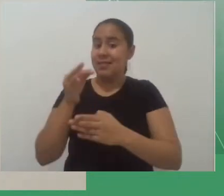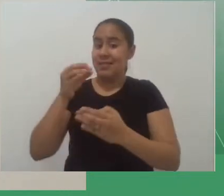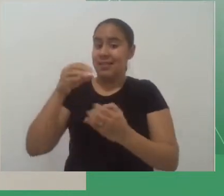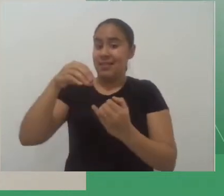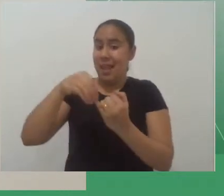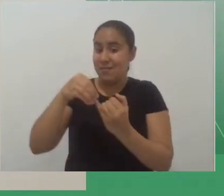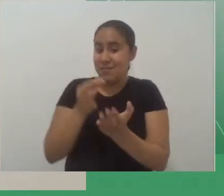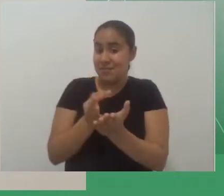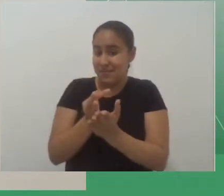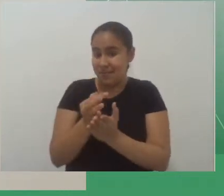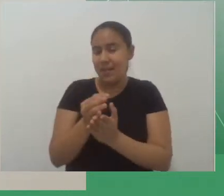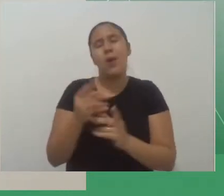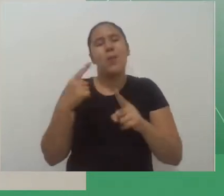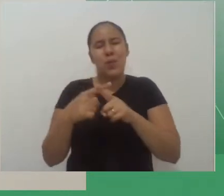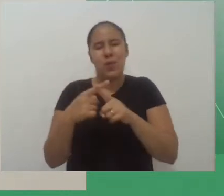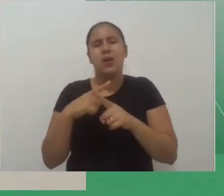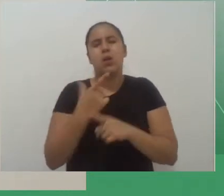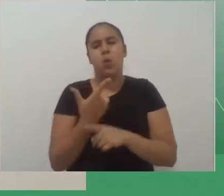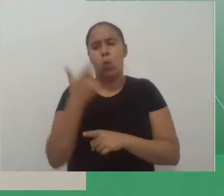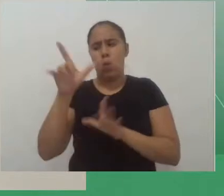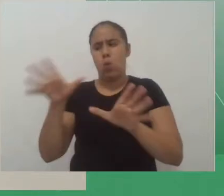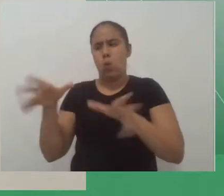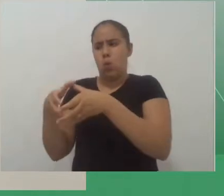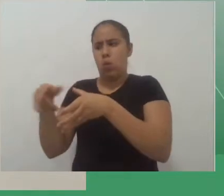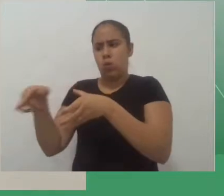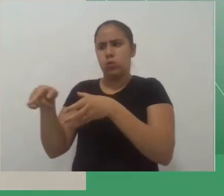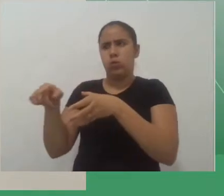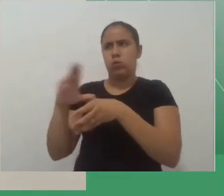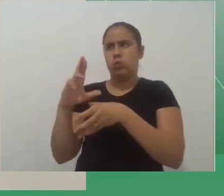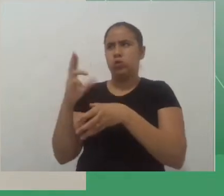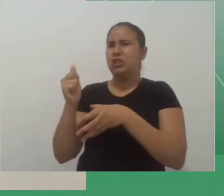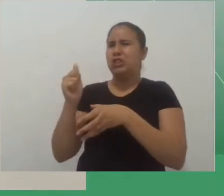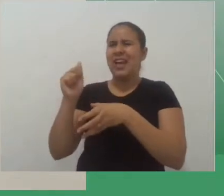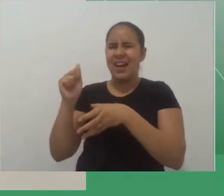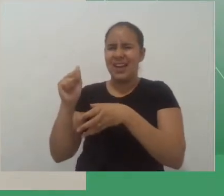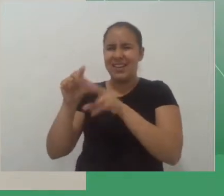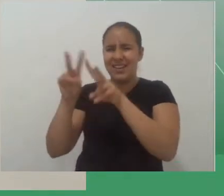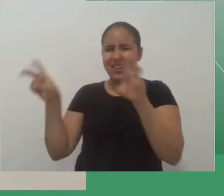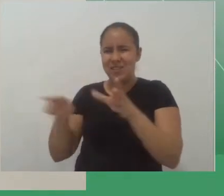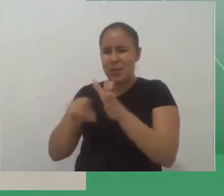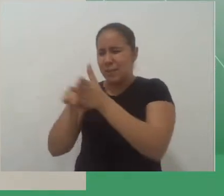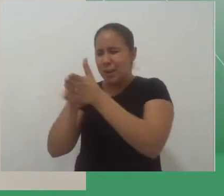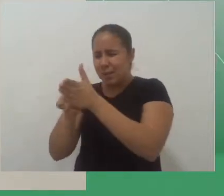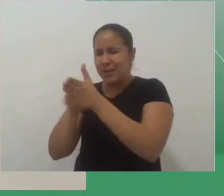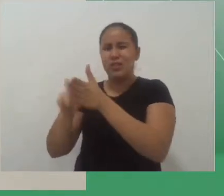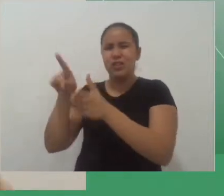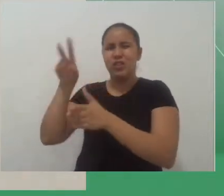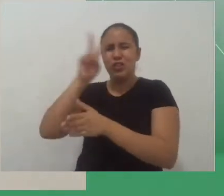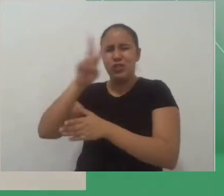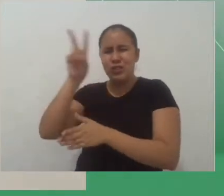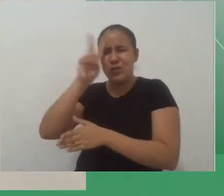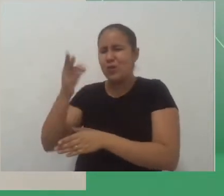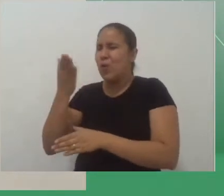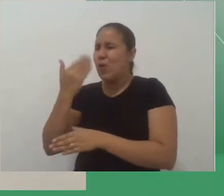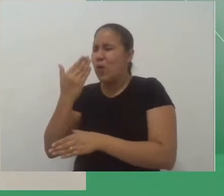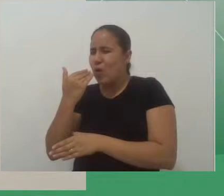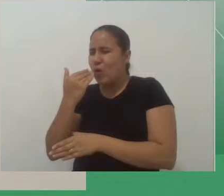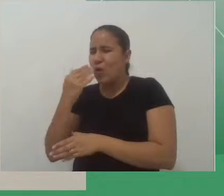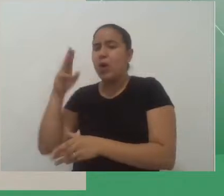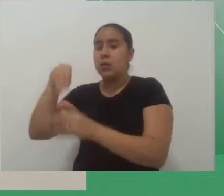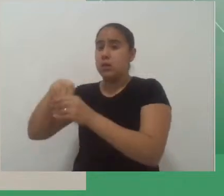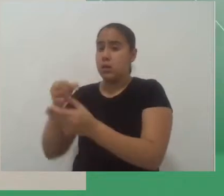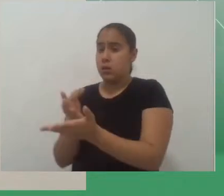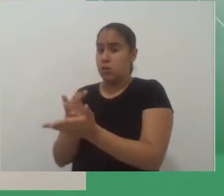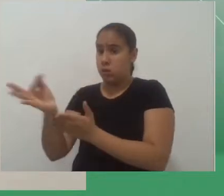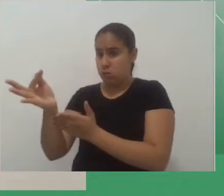cultura e história da alimentação que é o chá que é do do IFB do Instituto Federal de Brasília campus Riacho Fundo